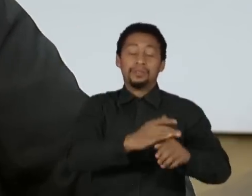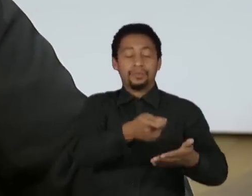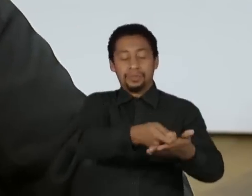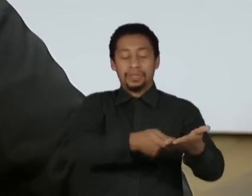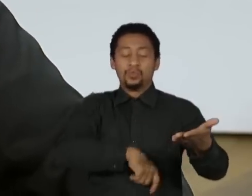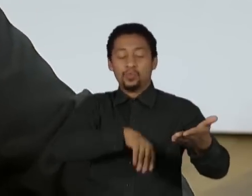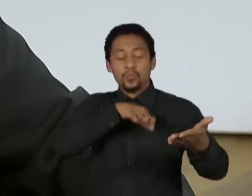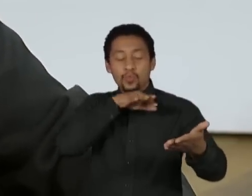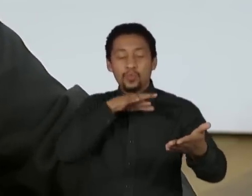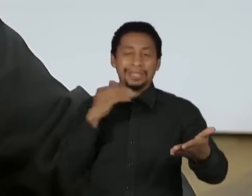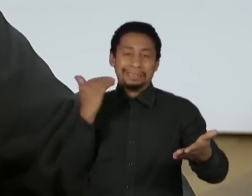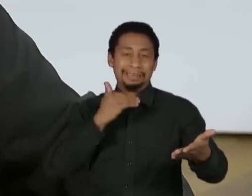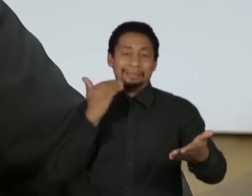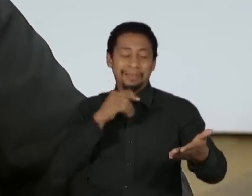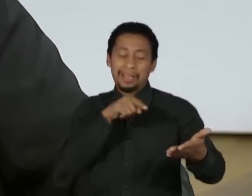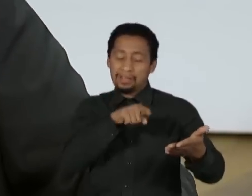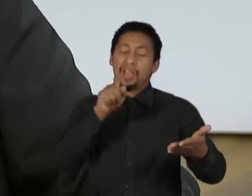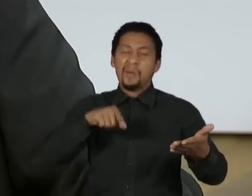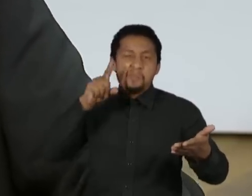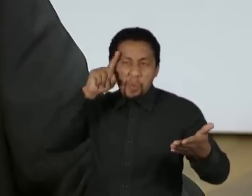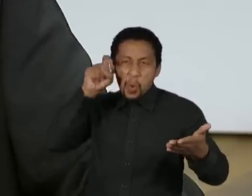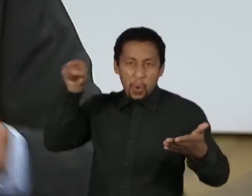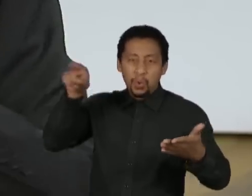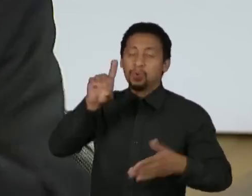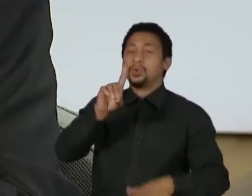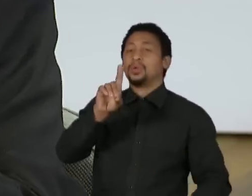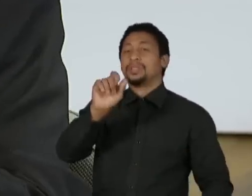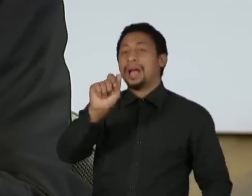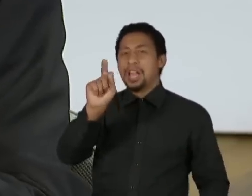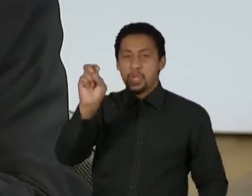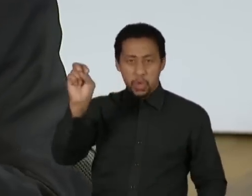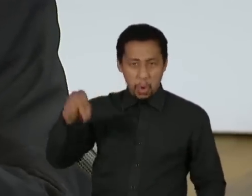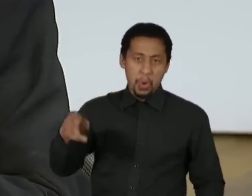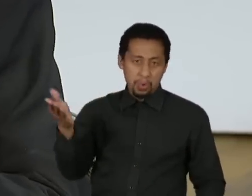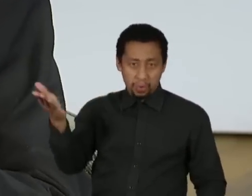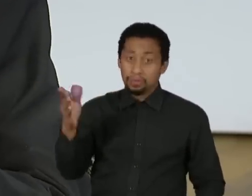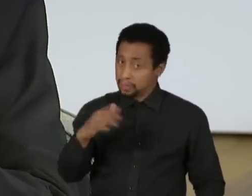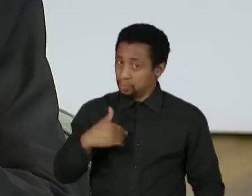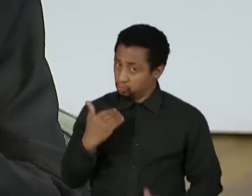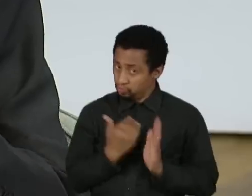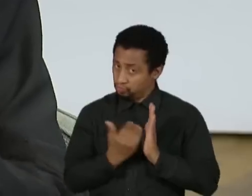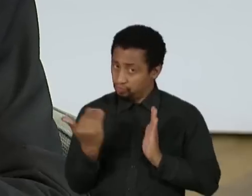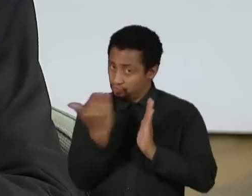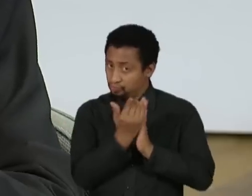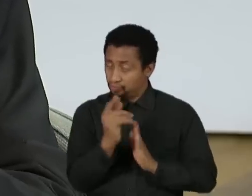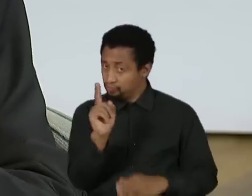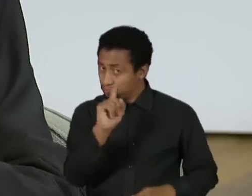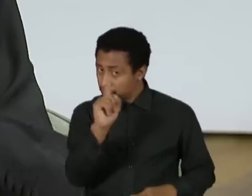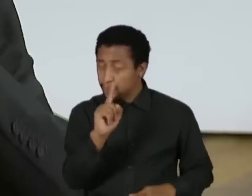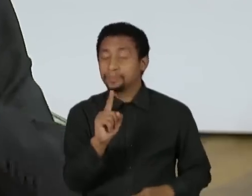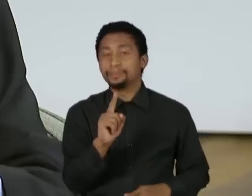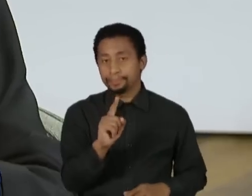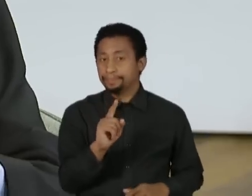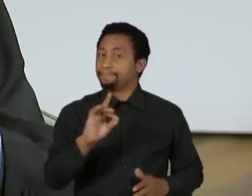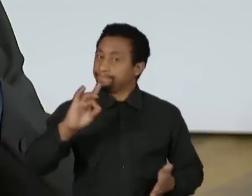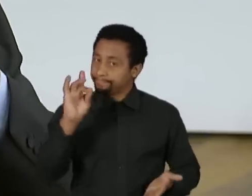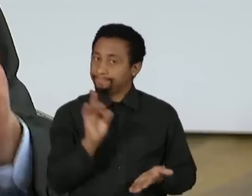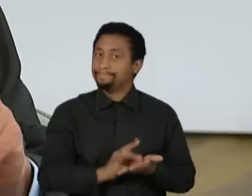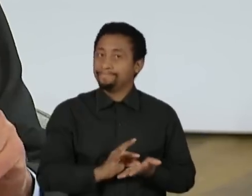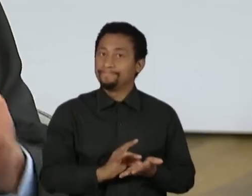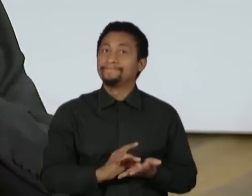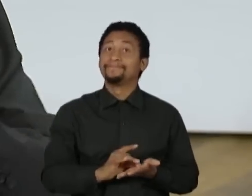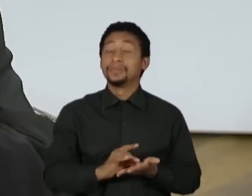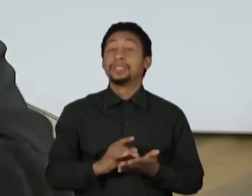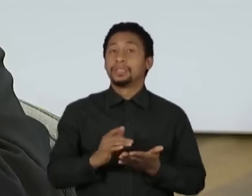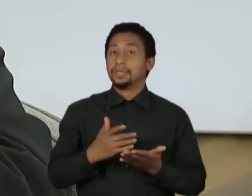do Moro, Dallagnol e coisas do gênero. E outra coisa, não estou exagerando. De fato, o germe